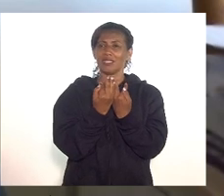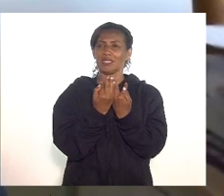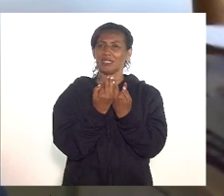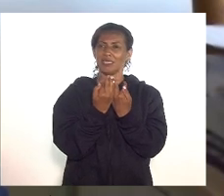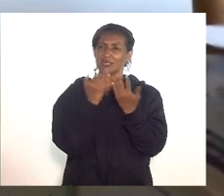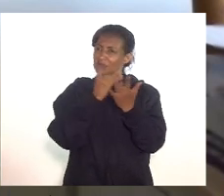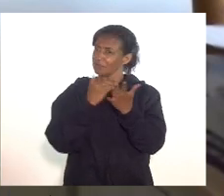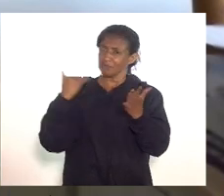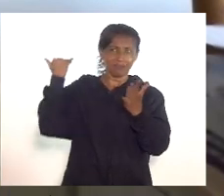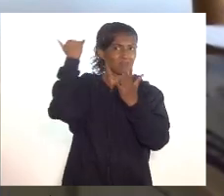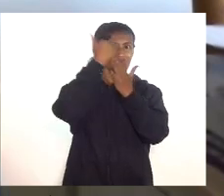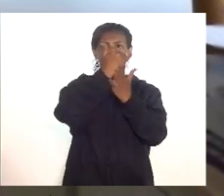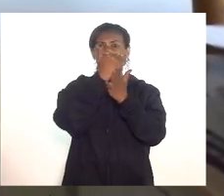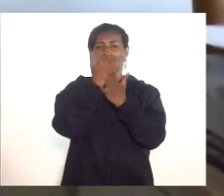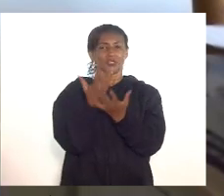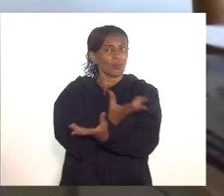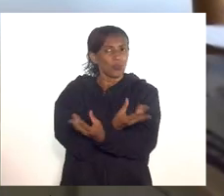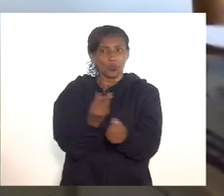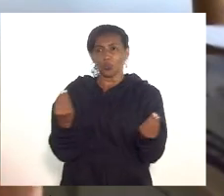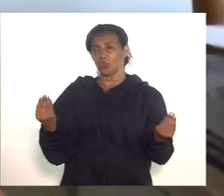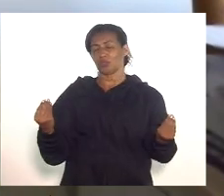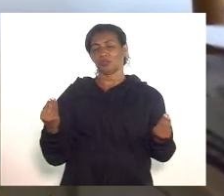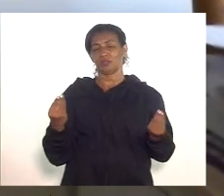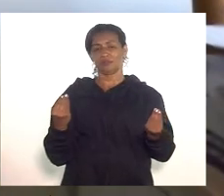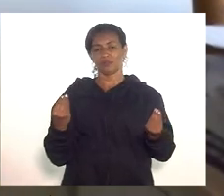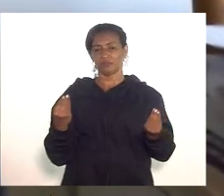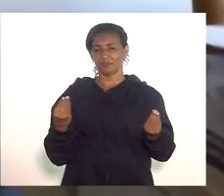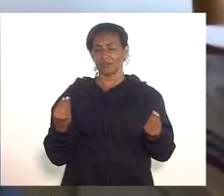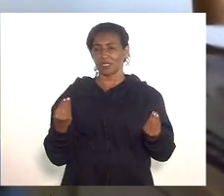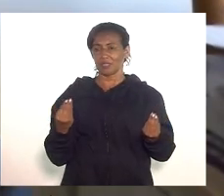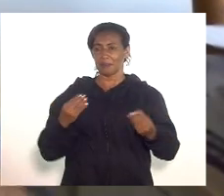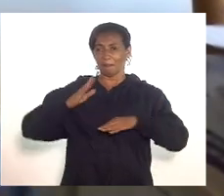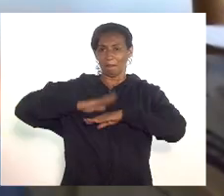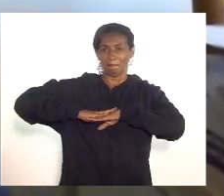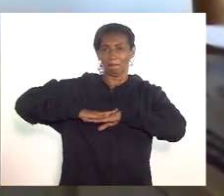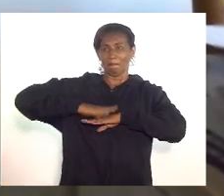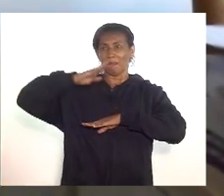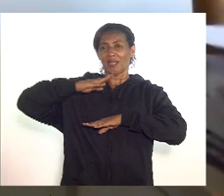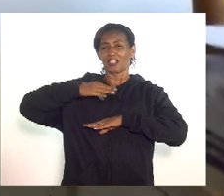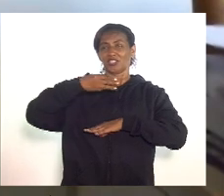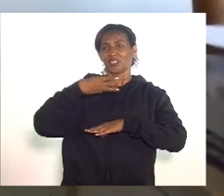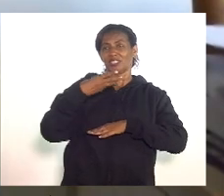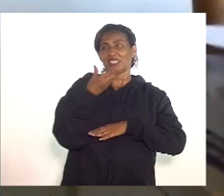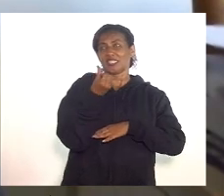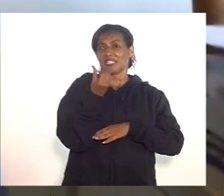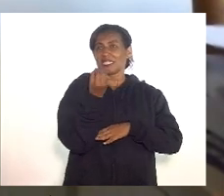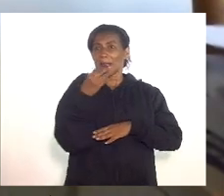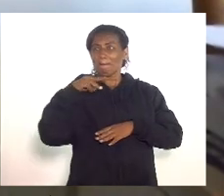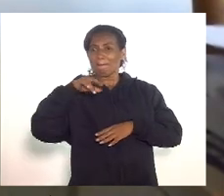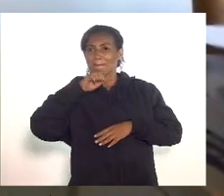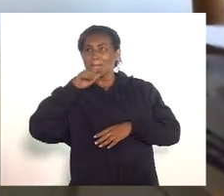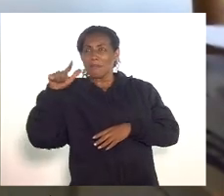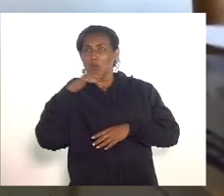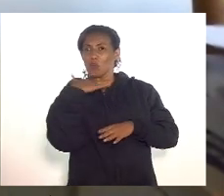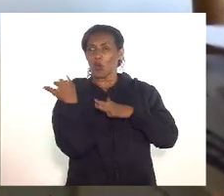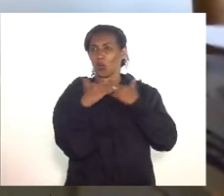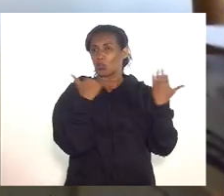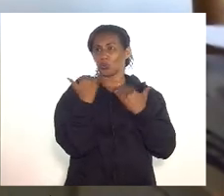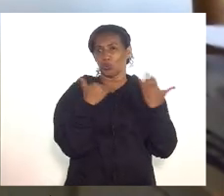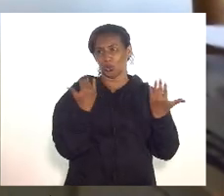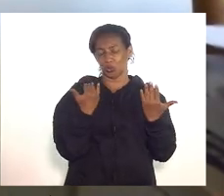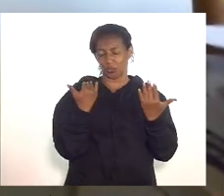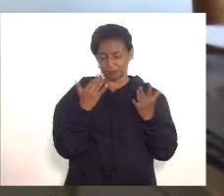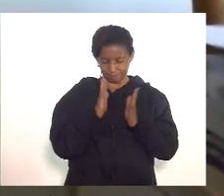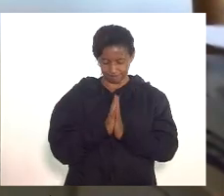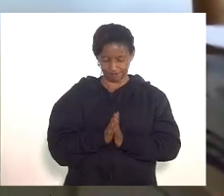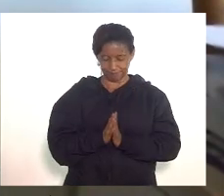foi ultrapassado de muito já são mais de 360 mil então eu queria deixar aqui senhora